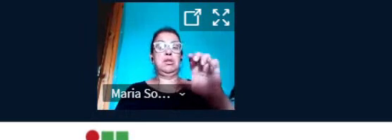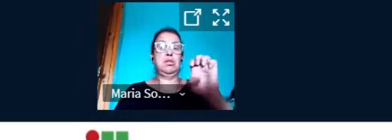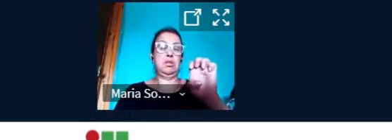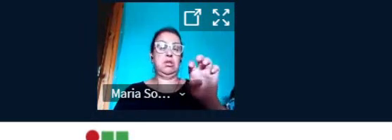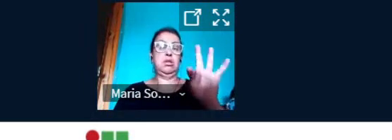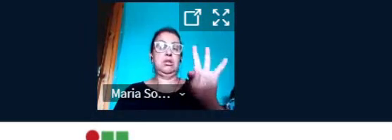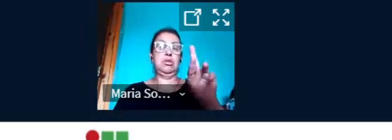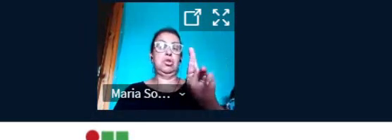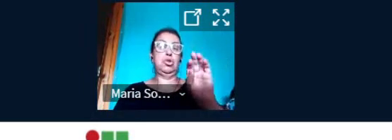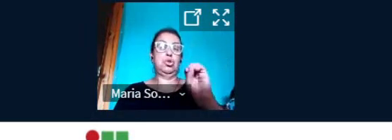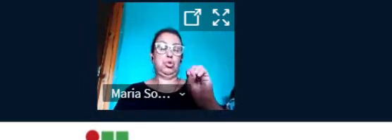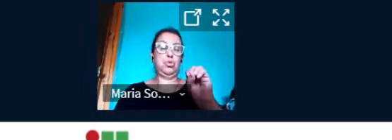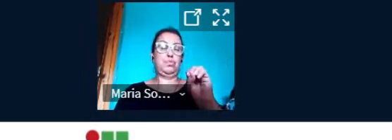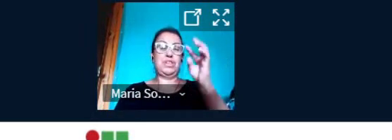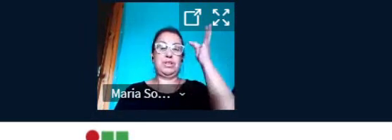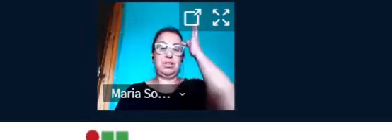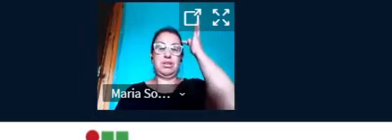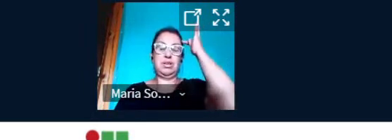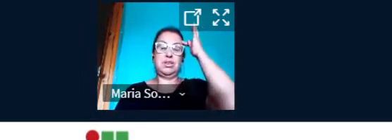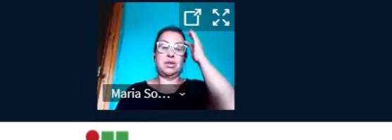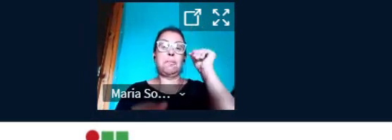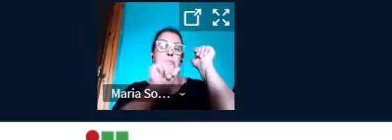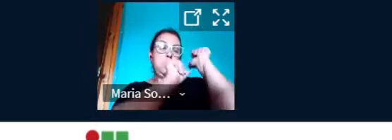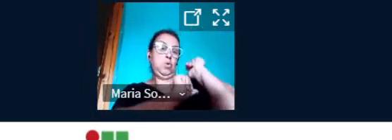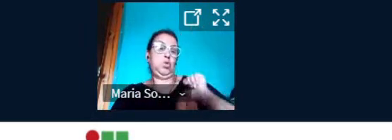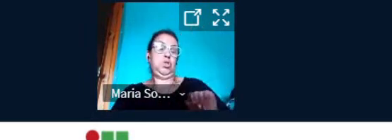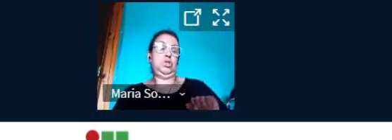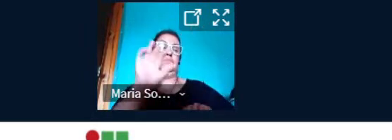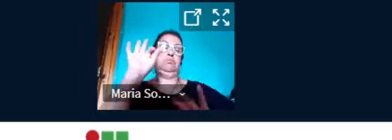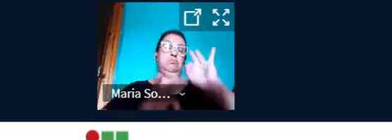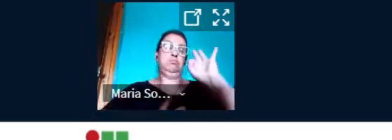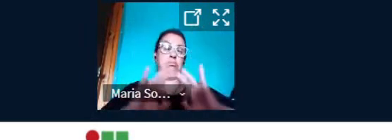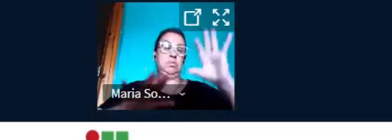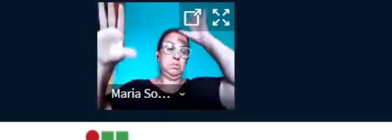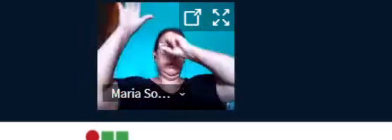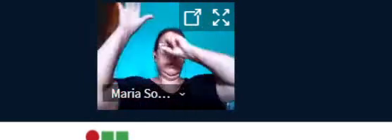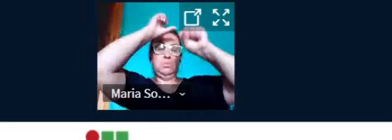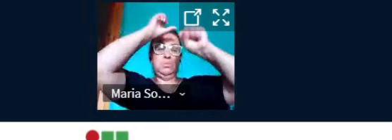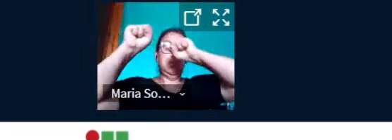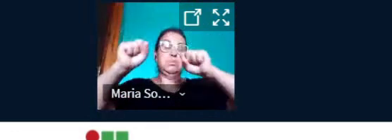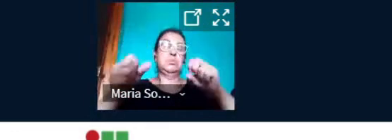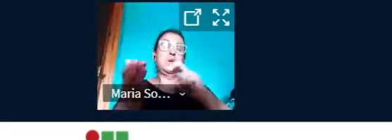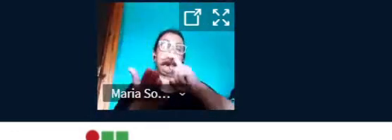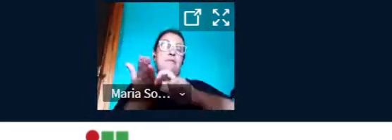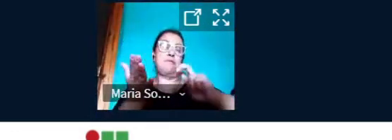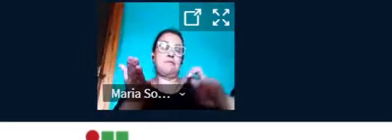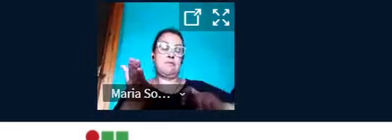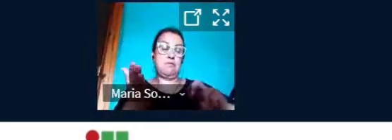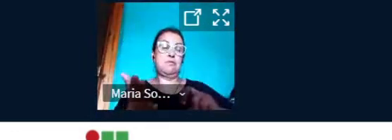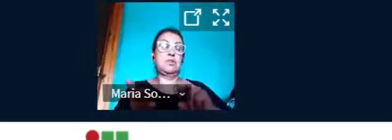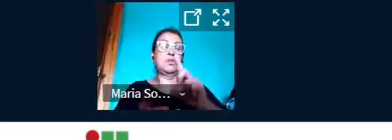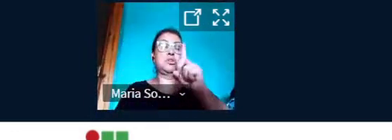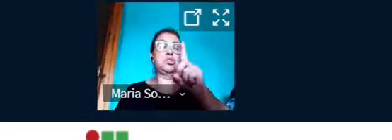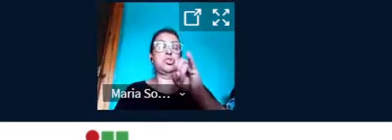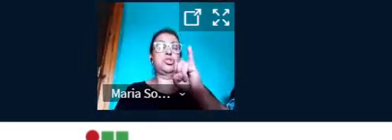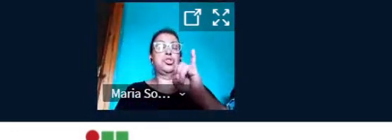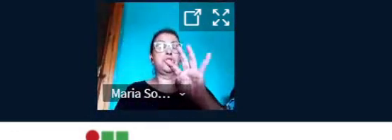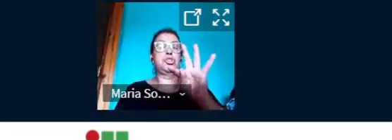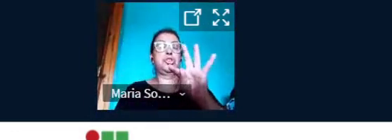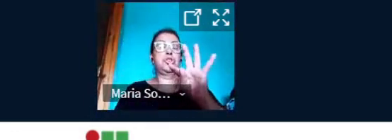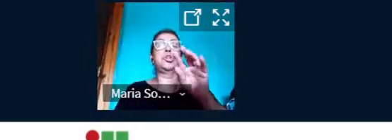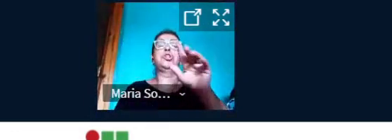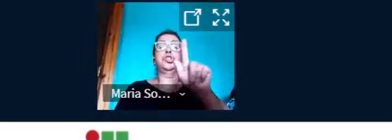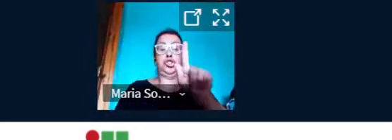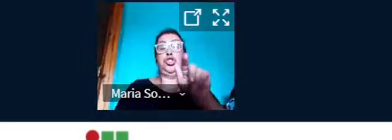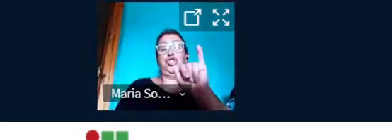Aprendizagem de Gráfica Digital Aplicado ao Ambiente Construído. Oi pessoal, eu sou a Gabriela, estudante do